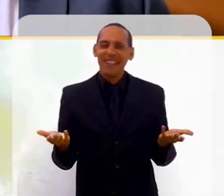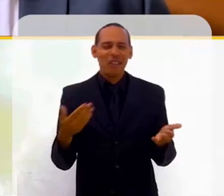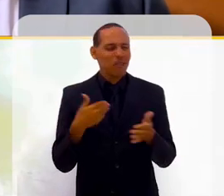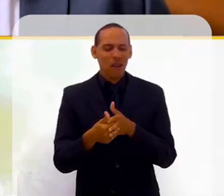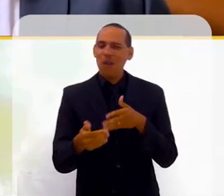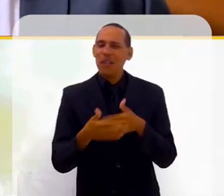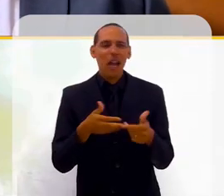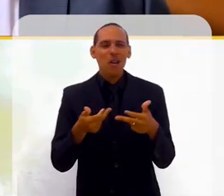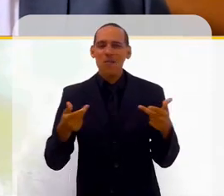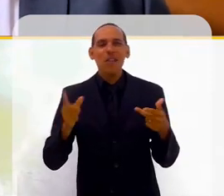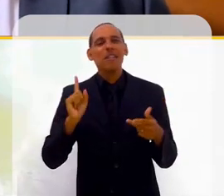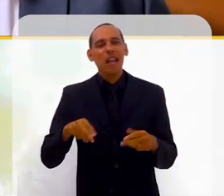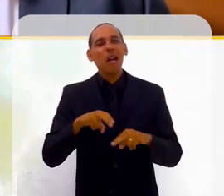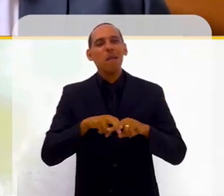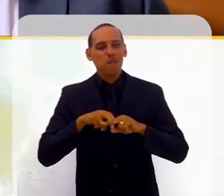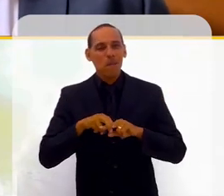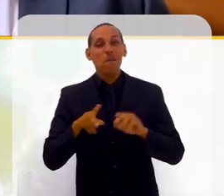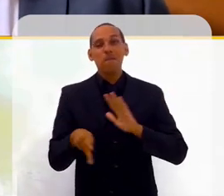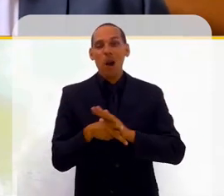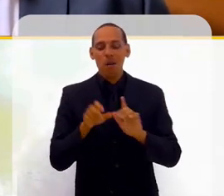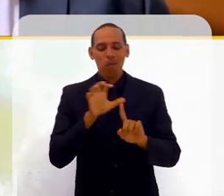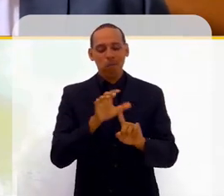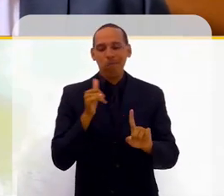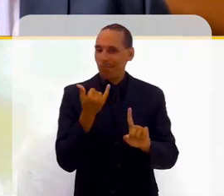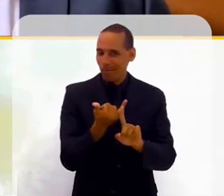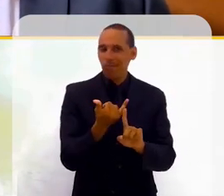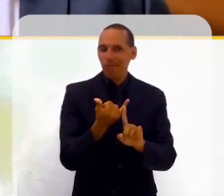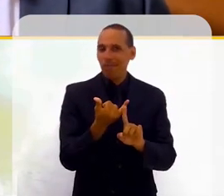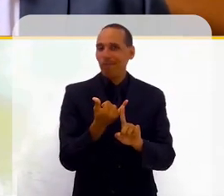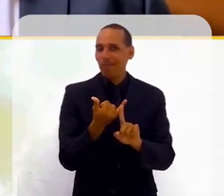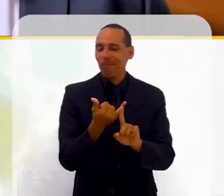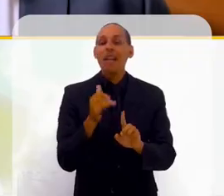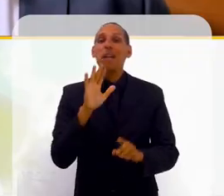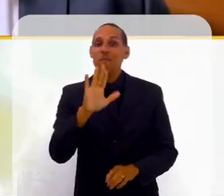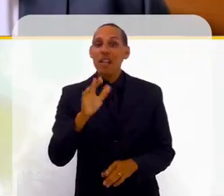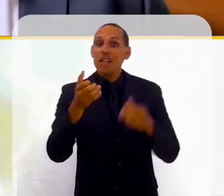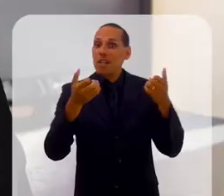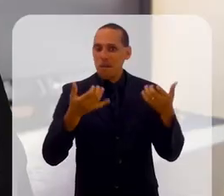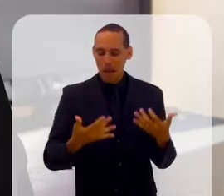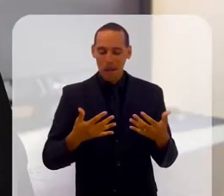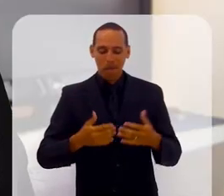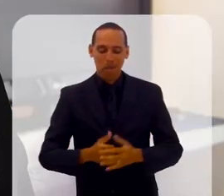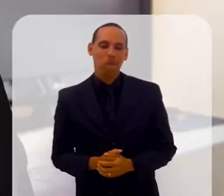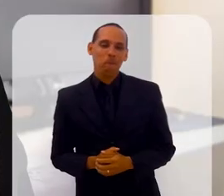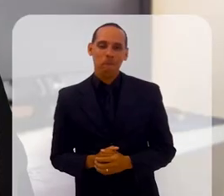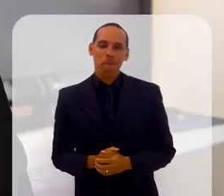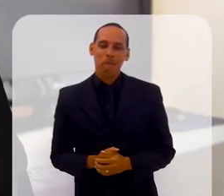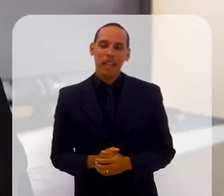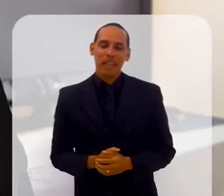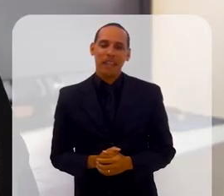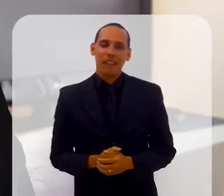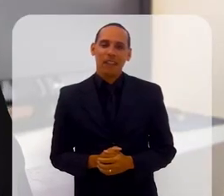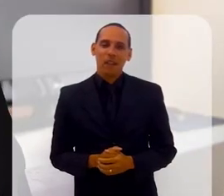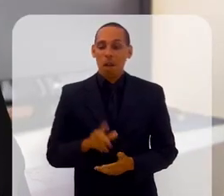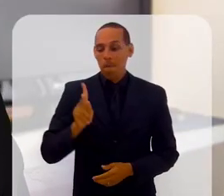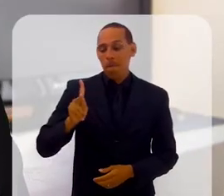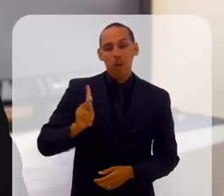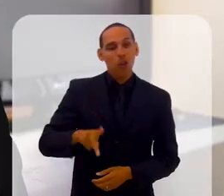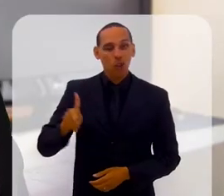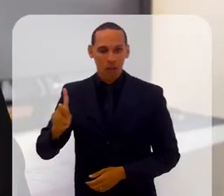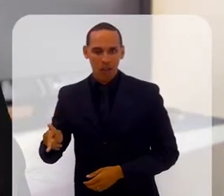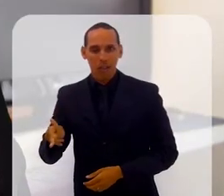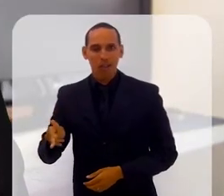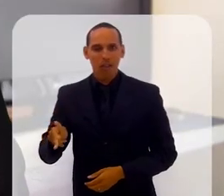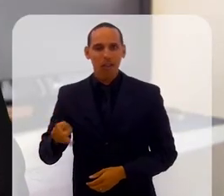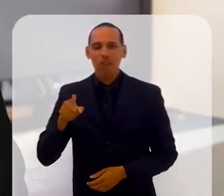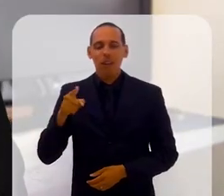é motivo para qualquer coisa, é motivo para bullying. Agora, como é que foi, qual professor